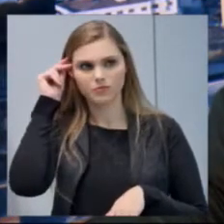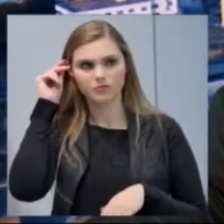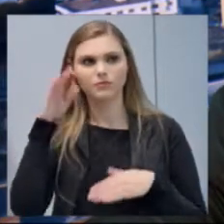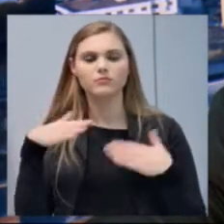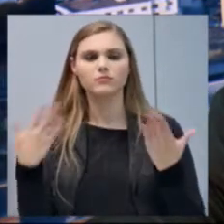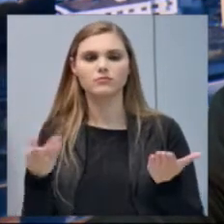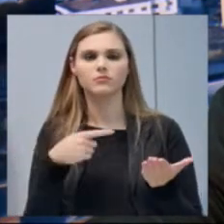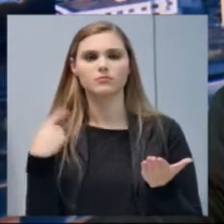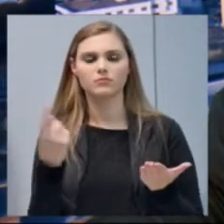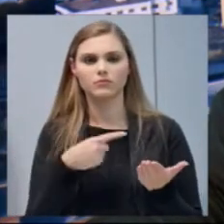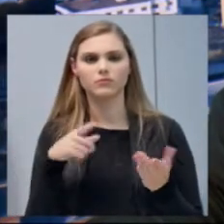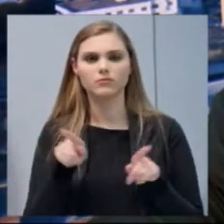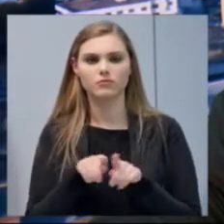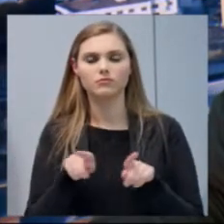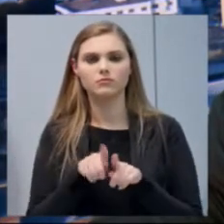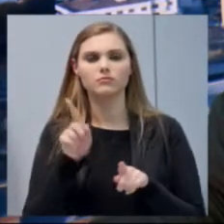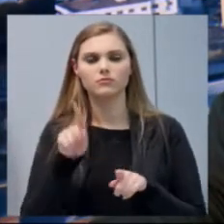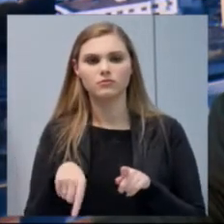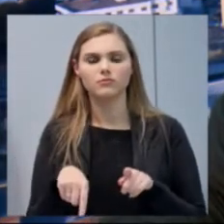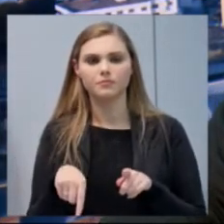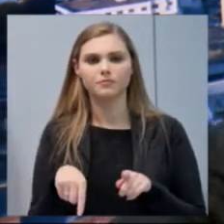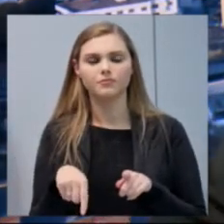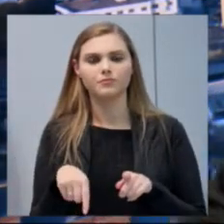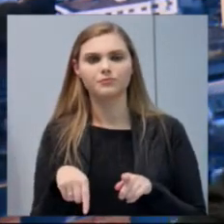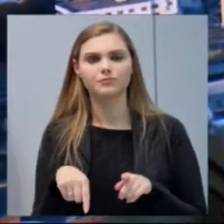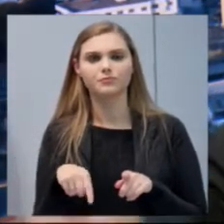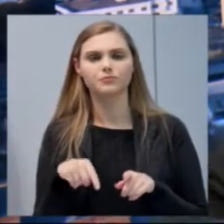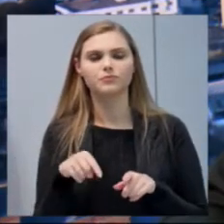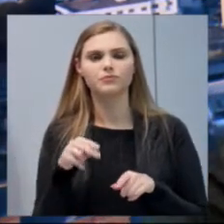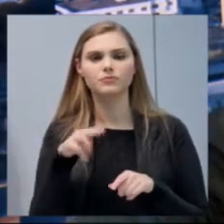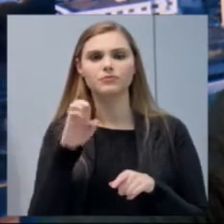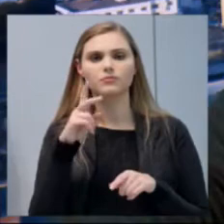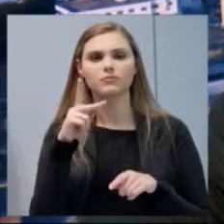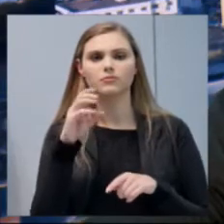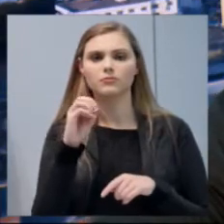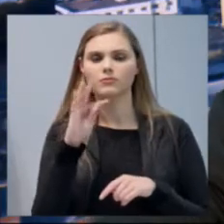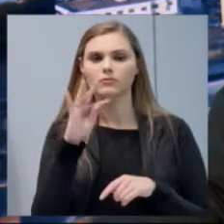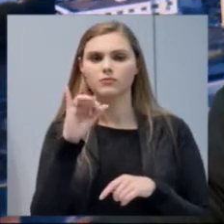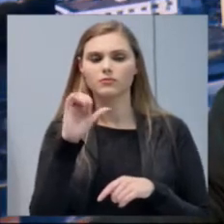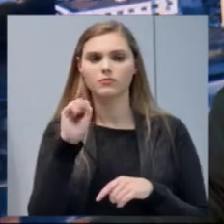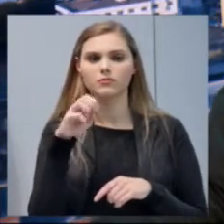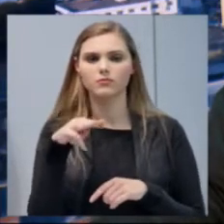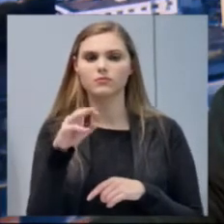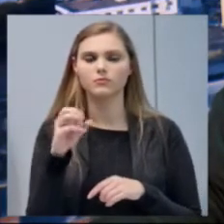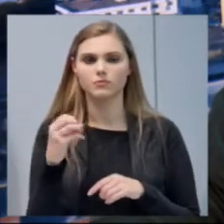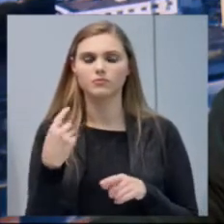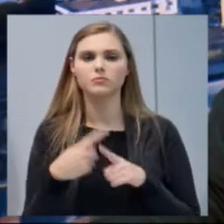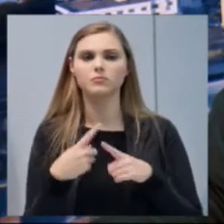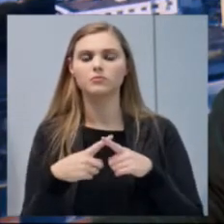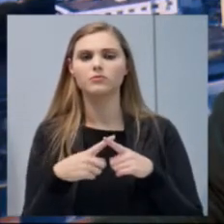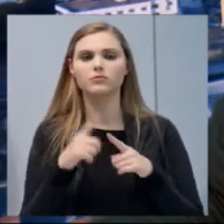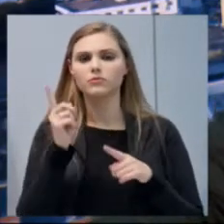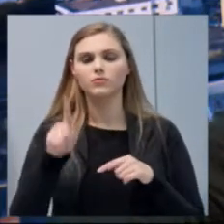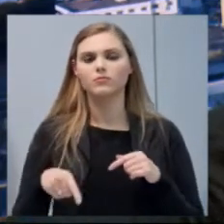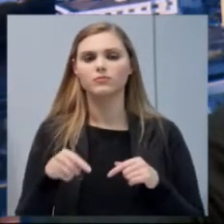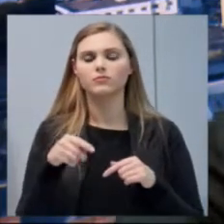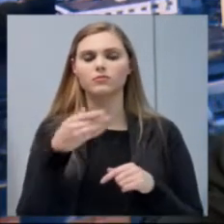para nós também se torna aí um nepotismo, de forma, embora não seja público,